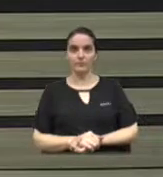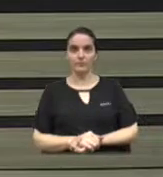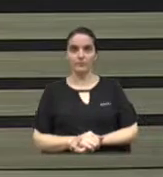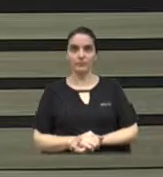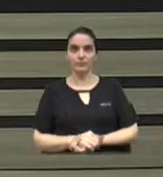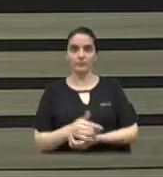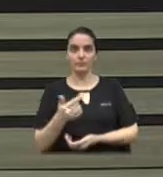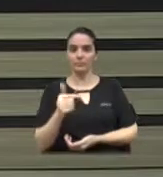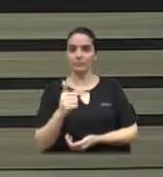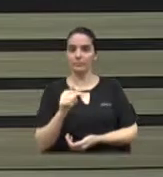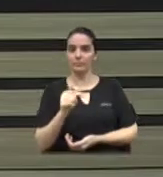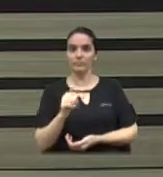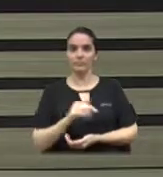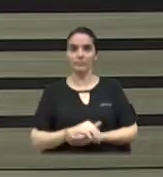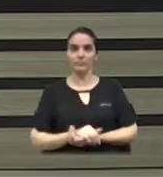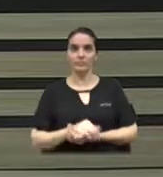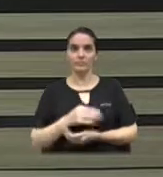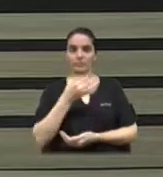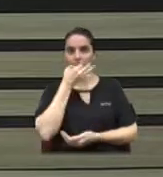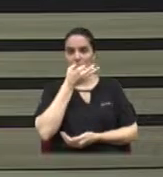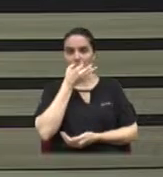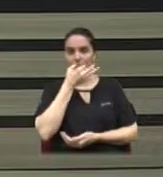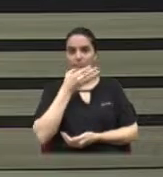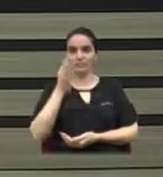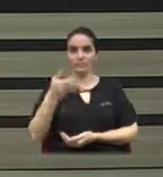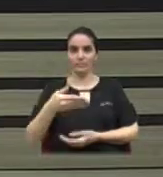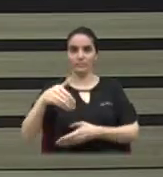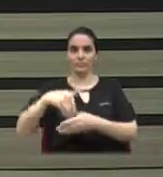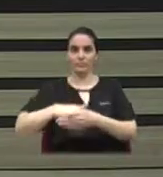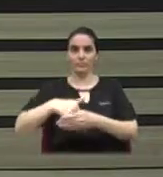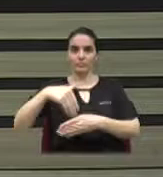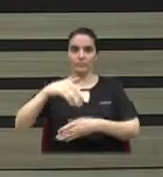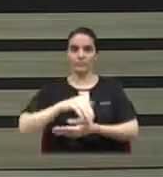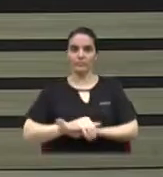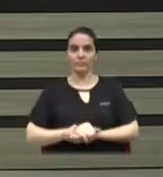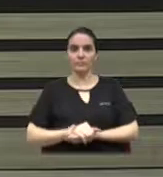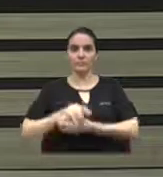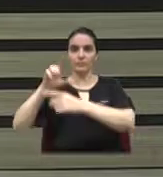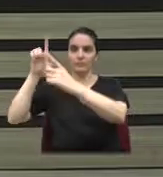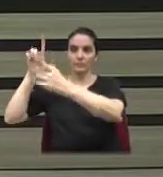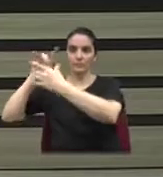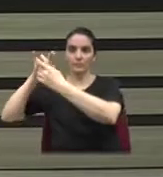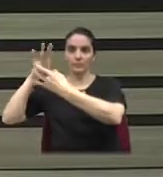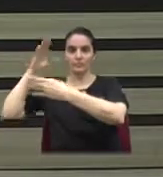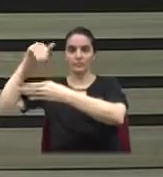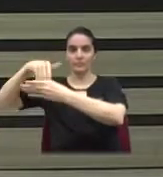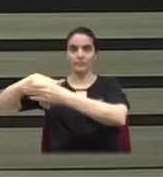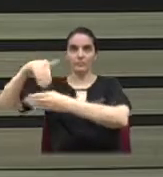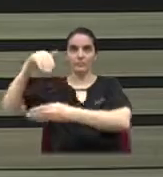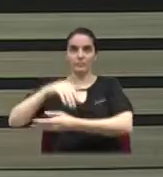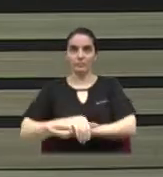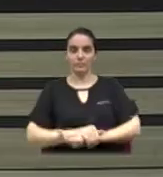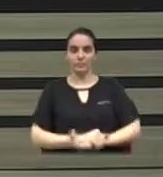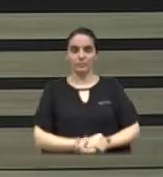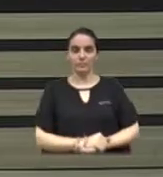Não havendo o vereador queira discutir, ela vai à votação e o painel de votação moção nº